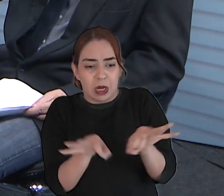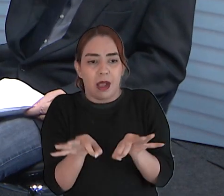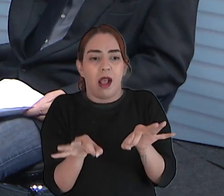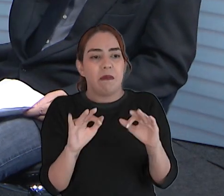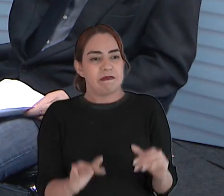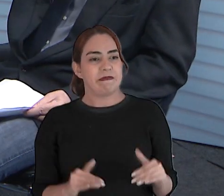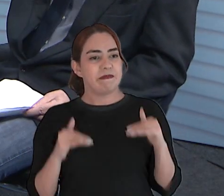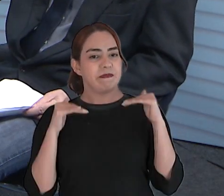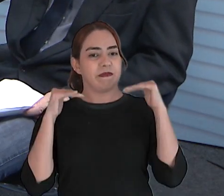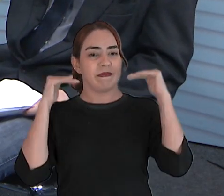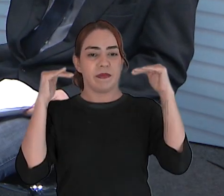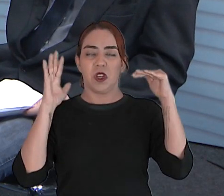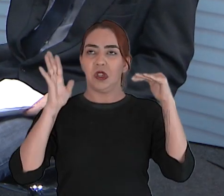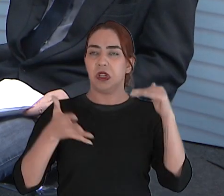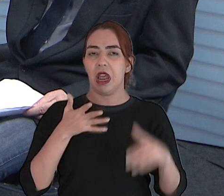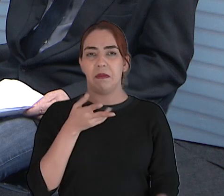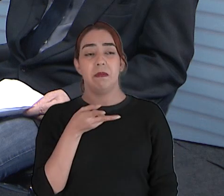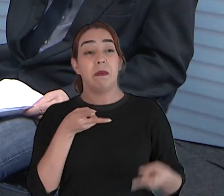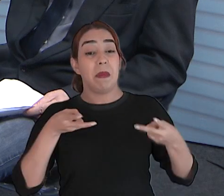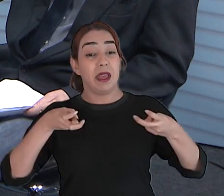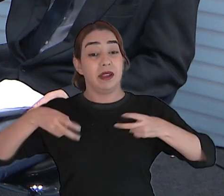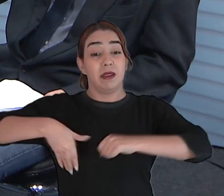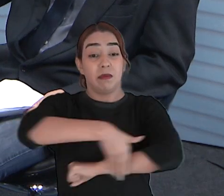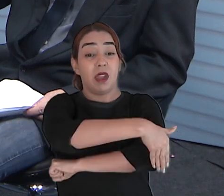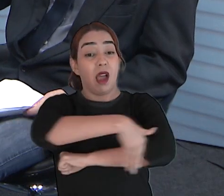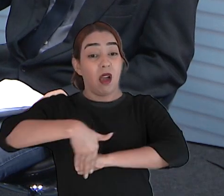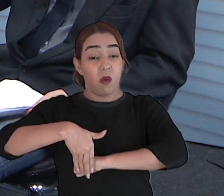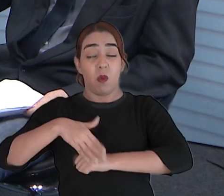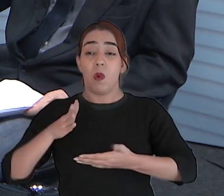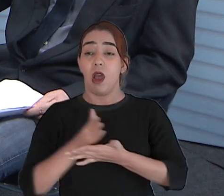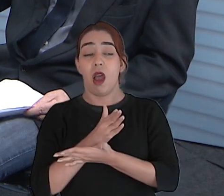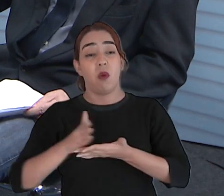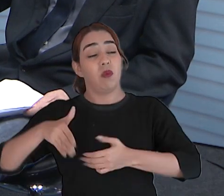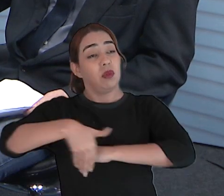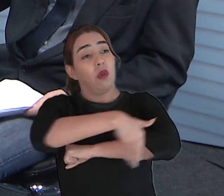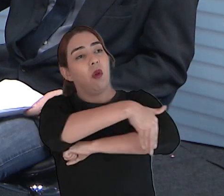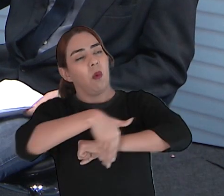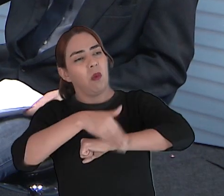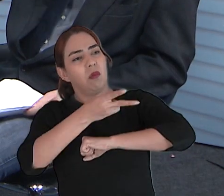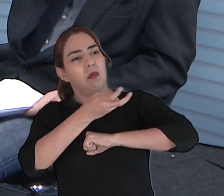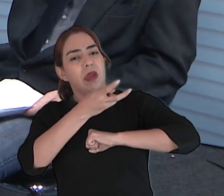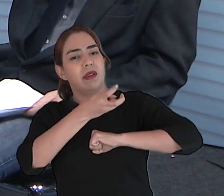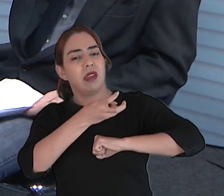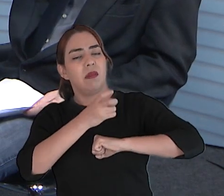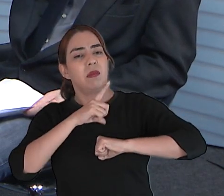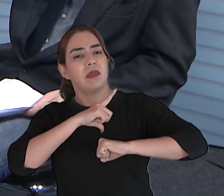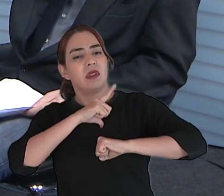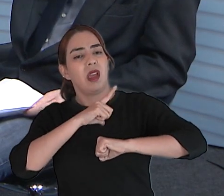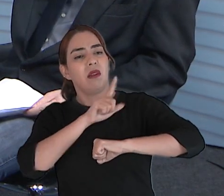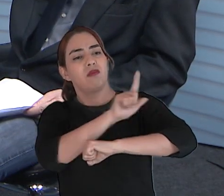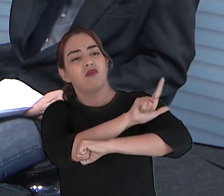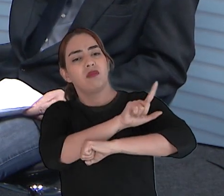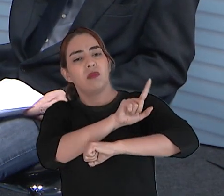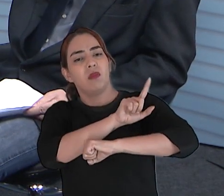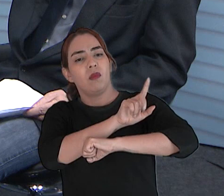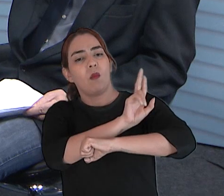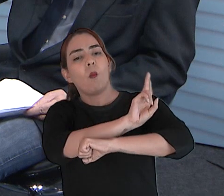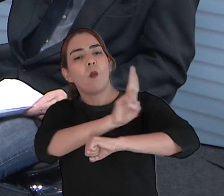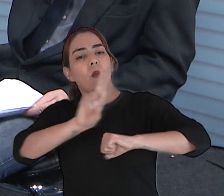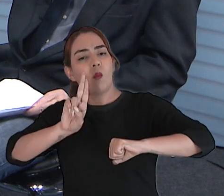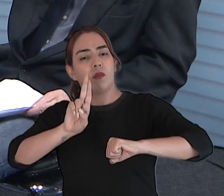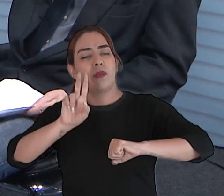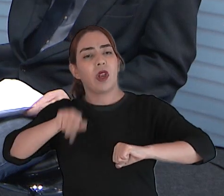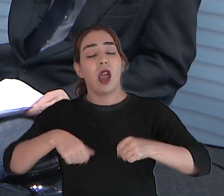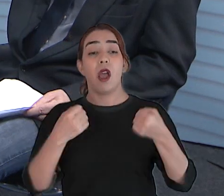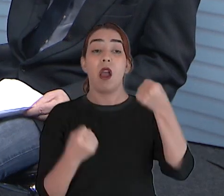com inscrições nos muros, eu estou percorrendo alguns bairros de Fortaleza e vejo assim, baixo o vidro, não sei o quê,